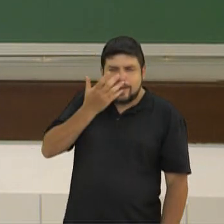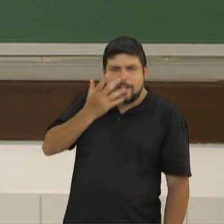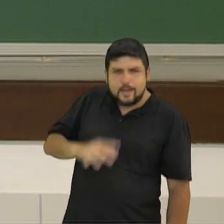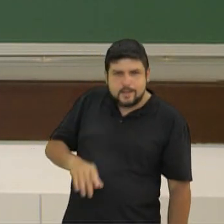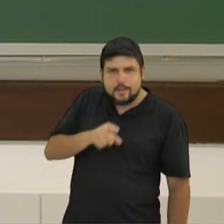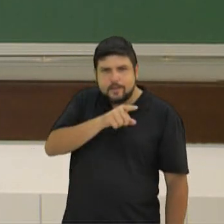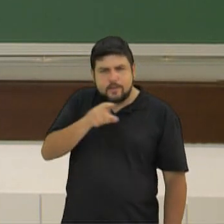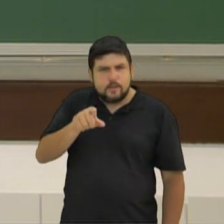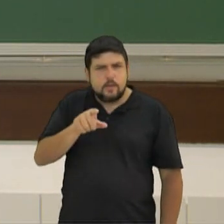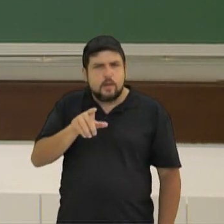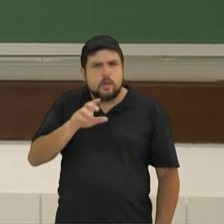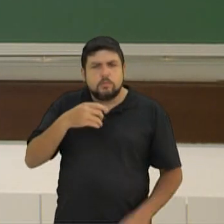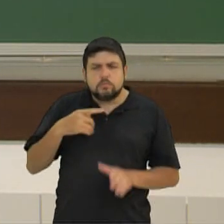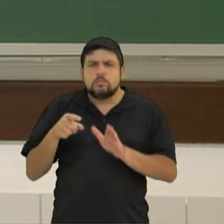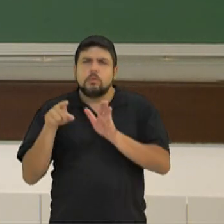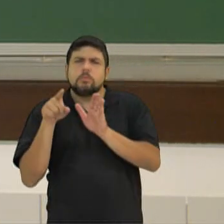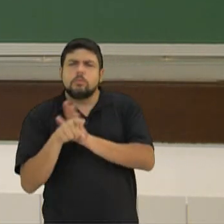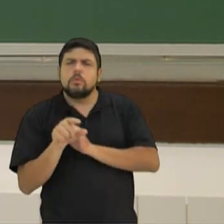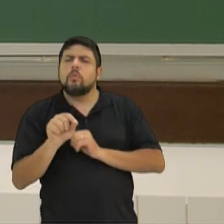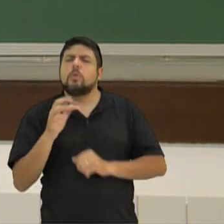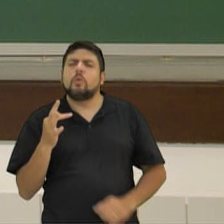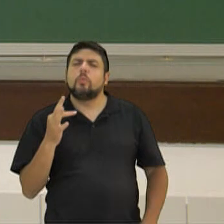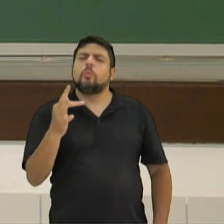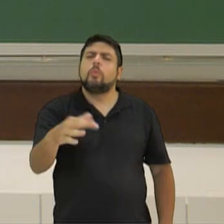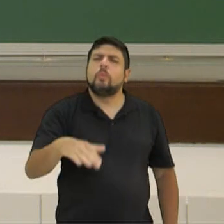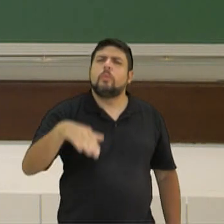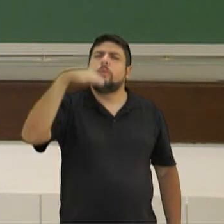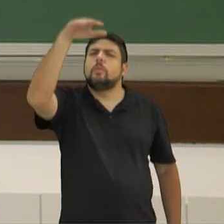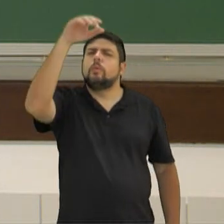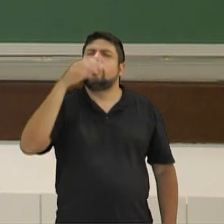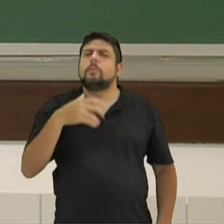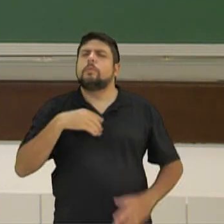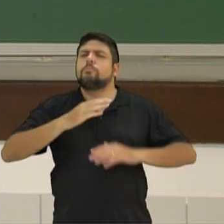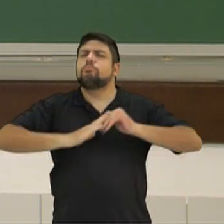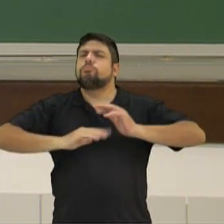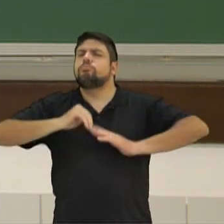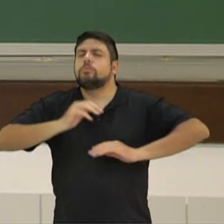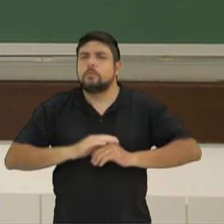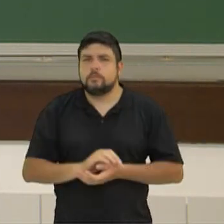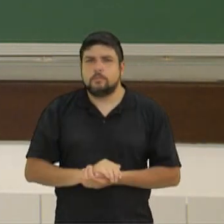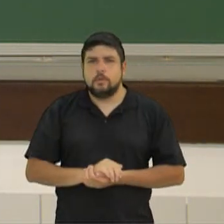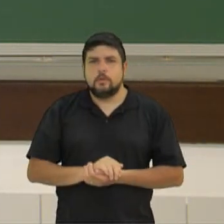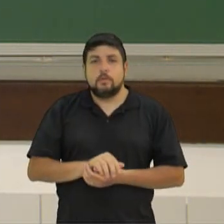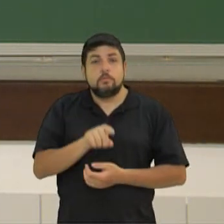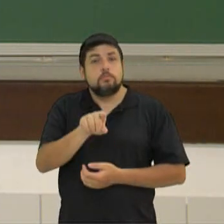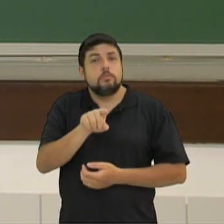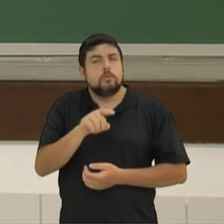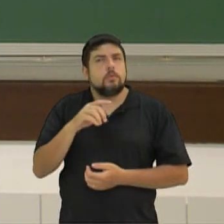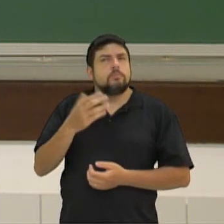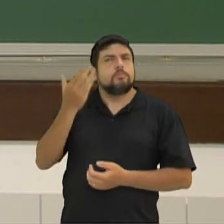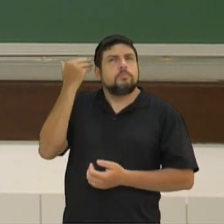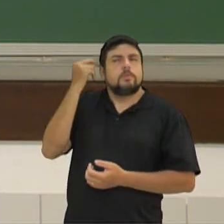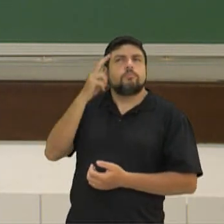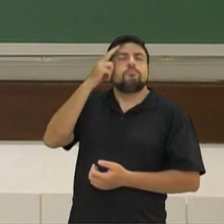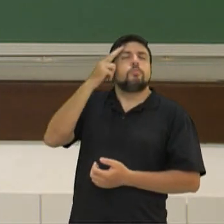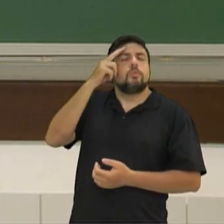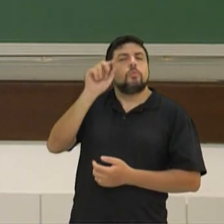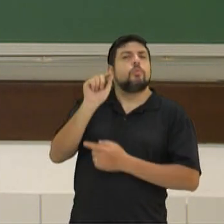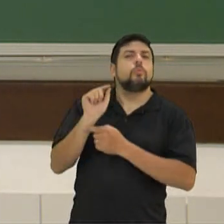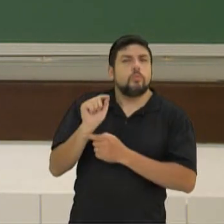você o que você queria ser quando crescer? Com certeza já, né? E você queria ser o quê? Astronauta? Domador de dinossauro?